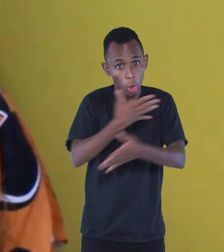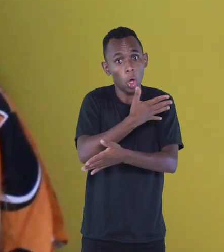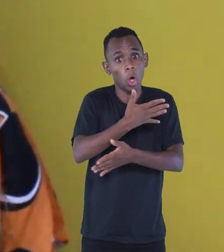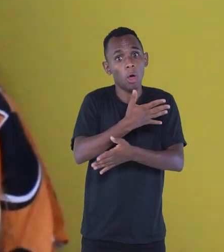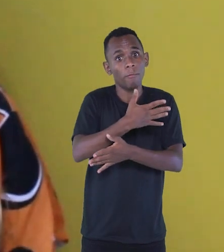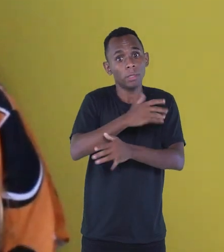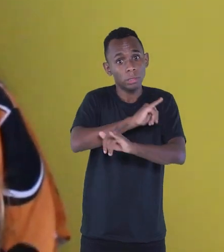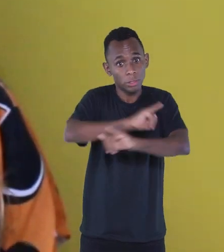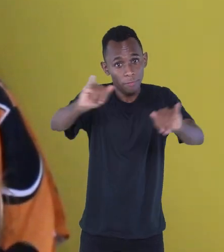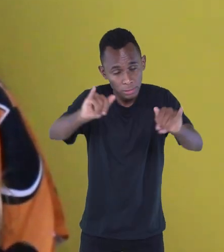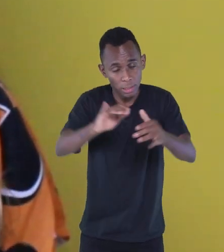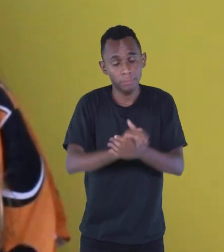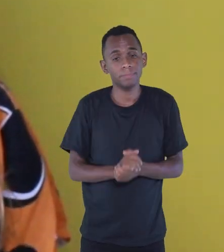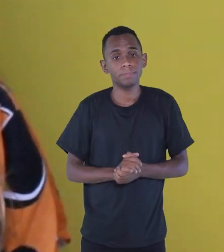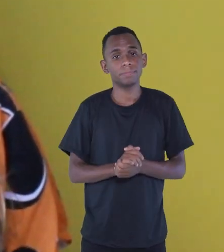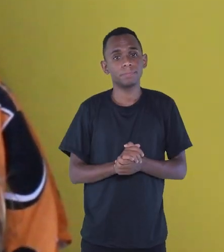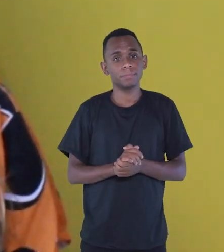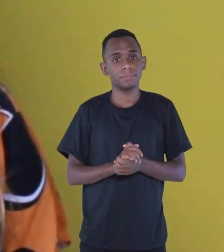notificado.